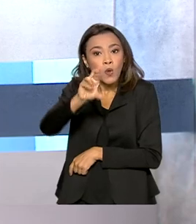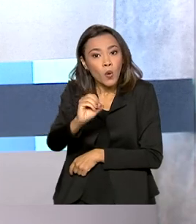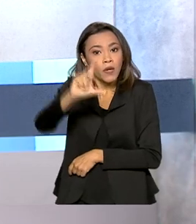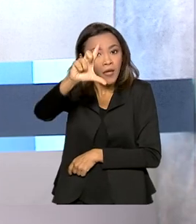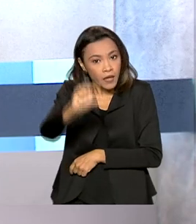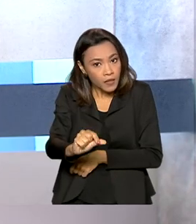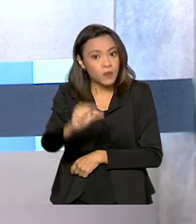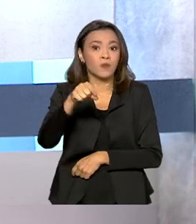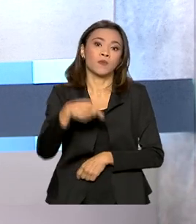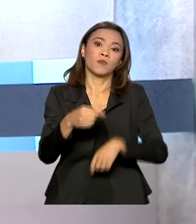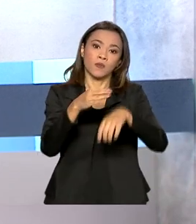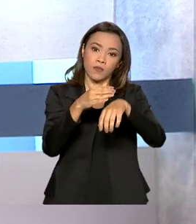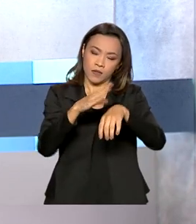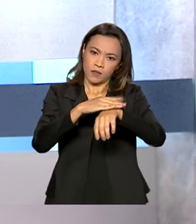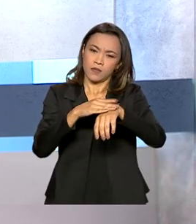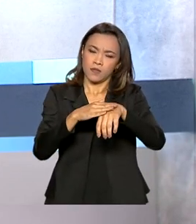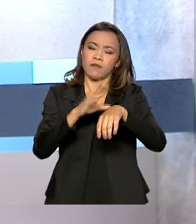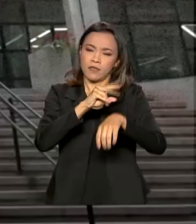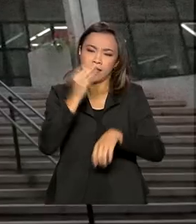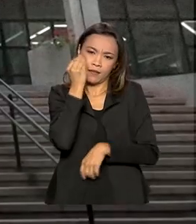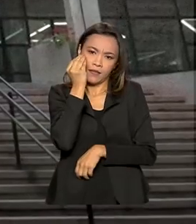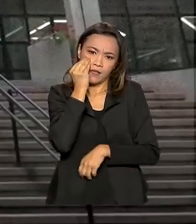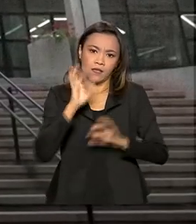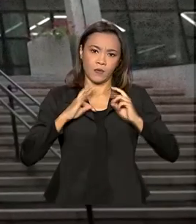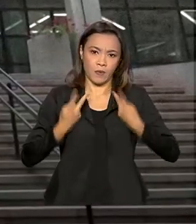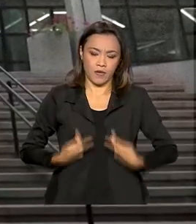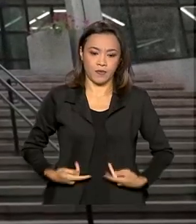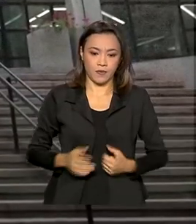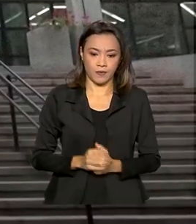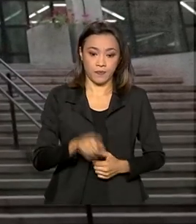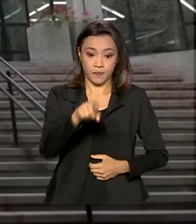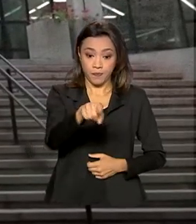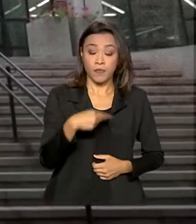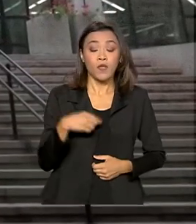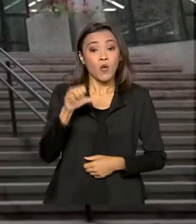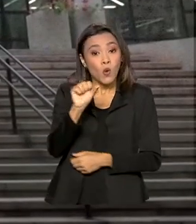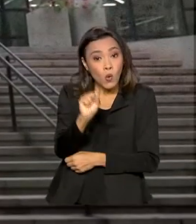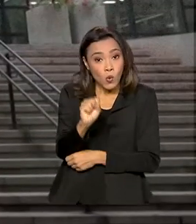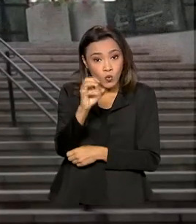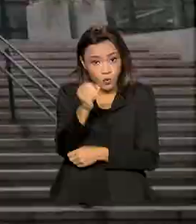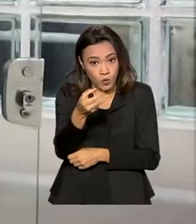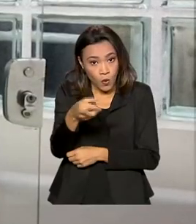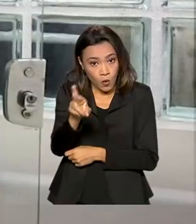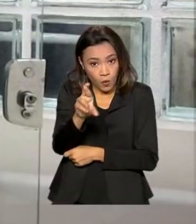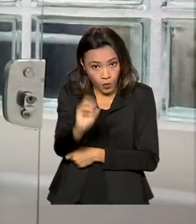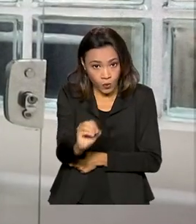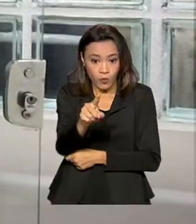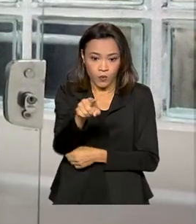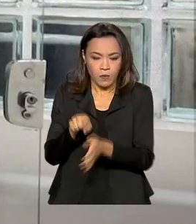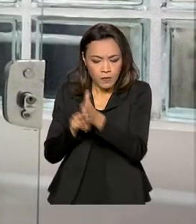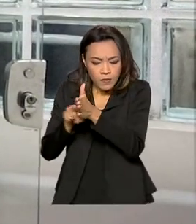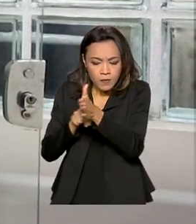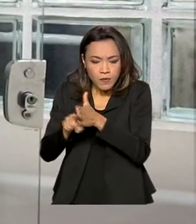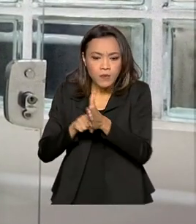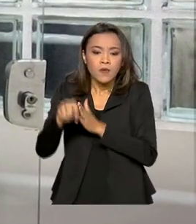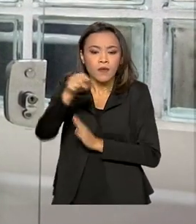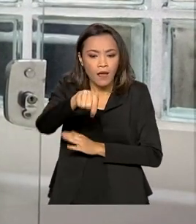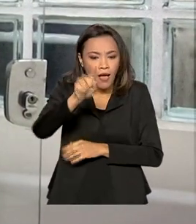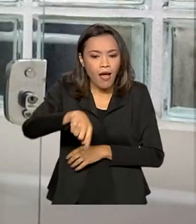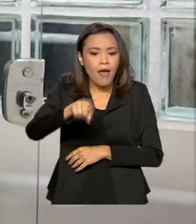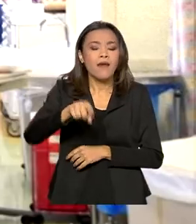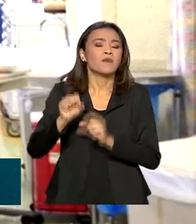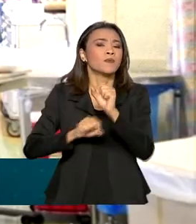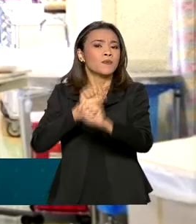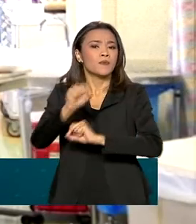vai ser testado em humanos. O soro desenvolvido pelo Instituto Butantan é feito a partir do plasma de